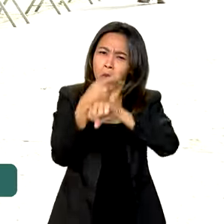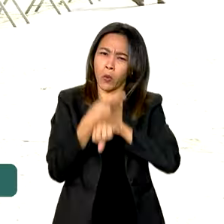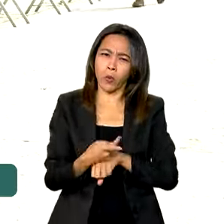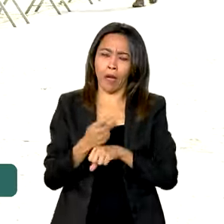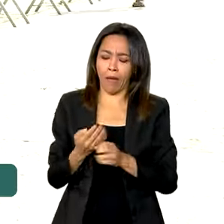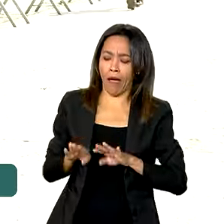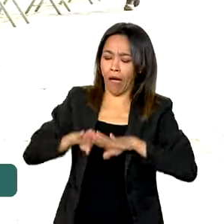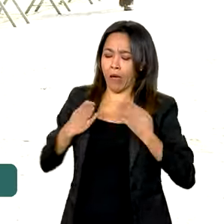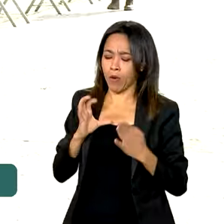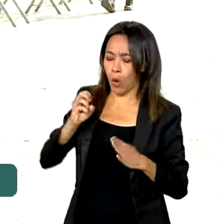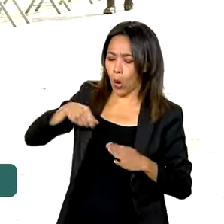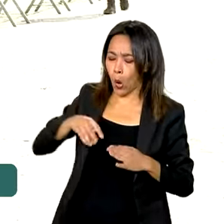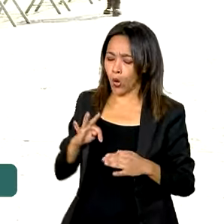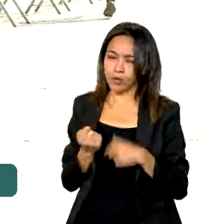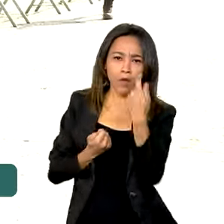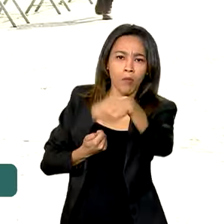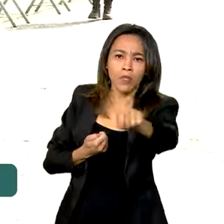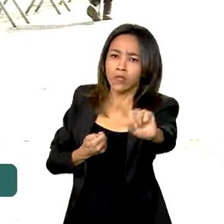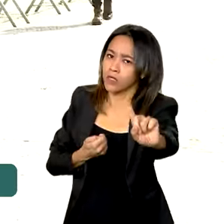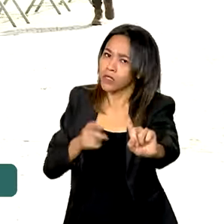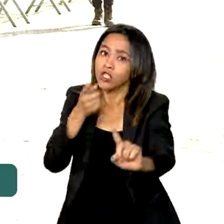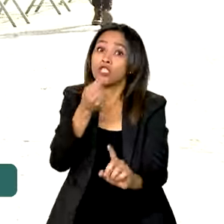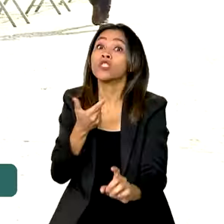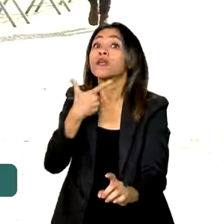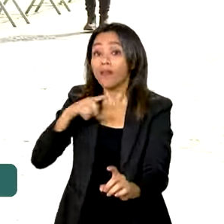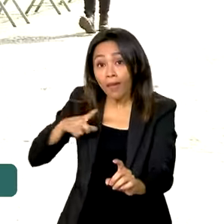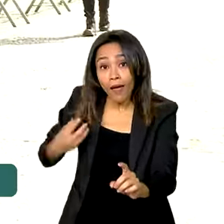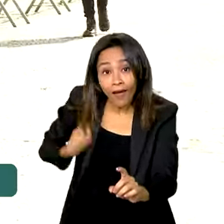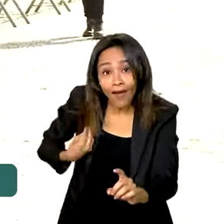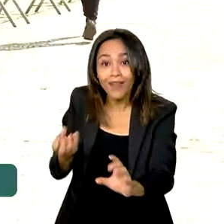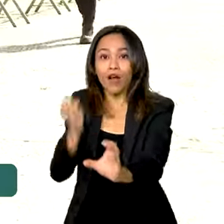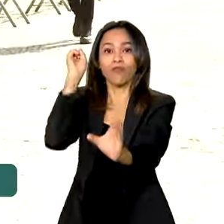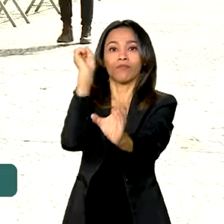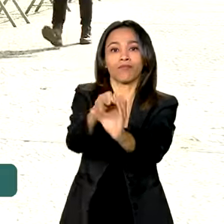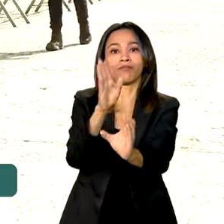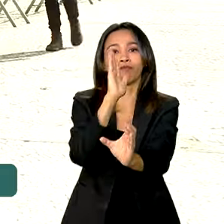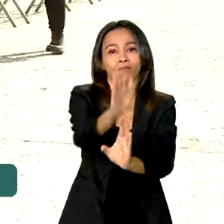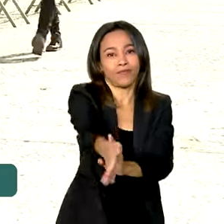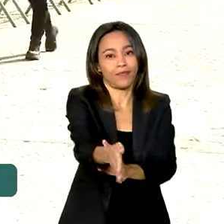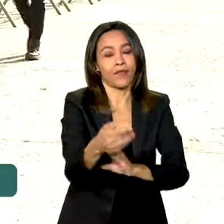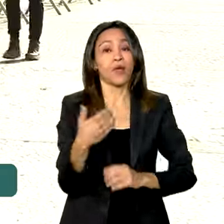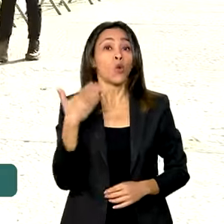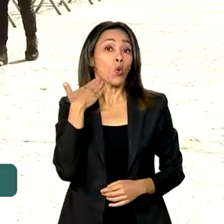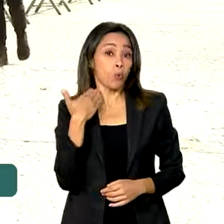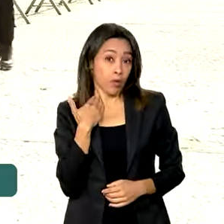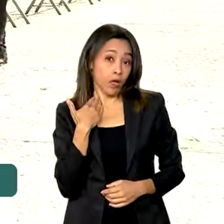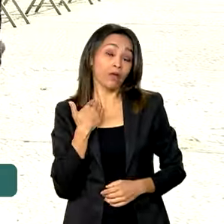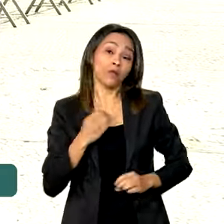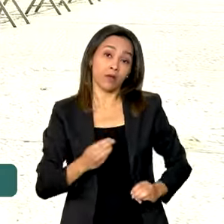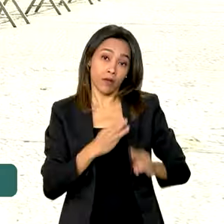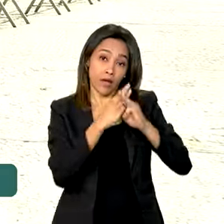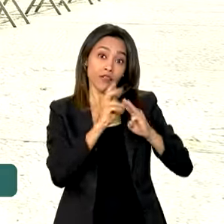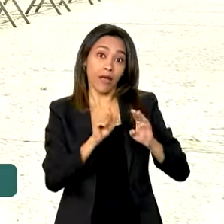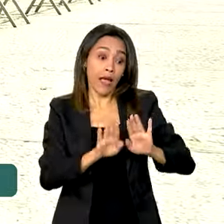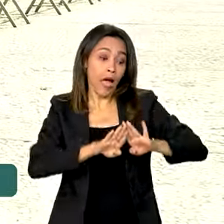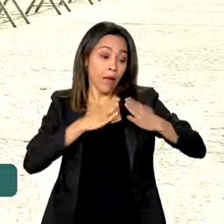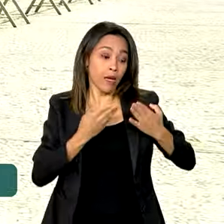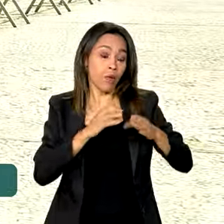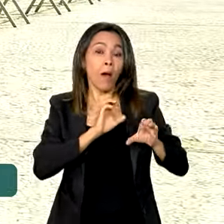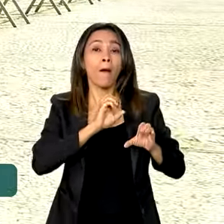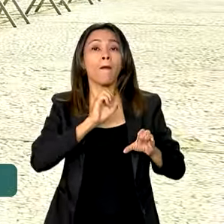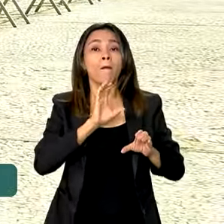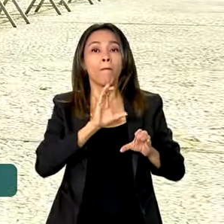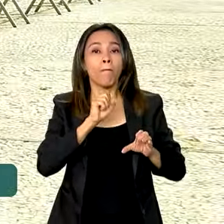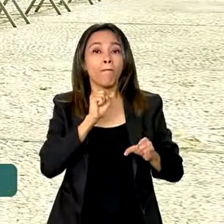conta no banco vai receber automaticamente. E quem não tiver a conta, a Caixa, perdão, vai abrir uma poupança, Caixa Tem, que